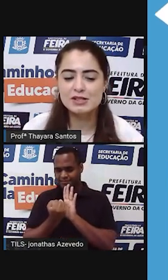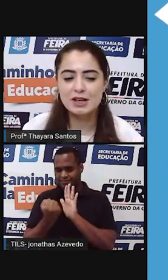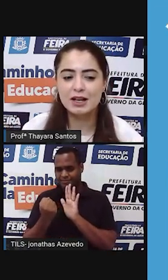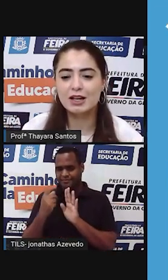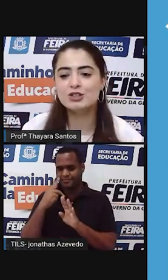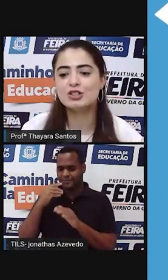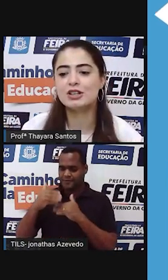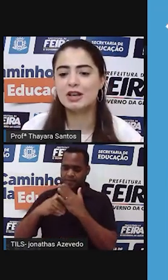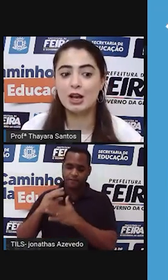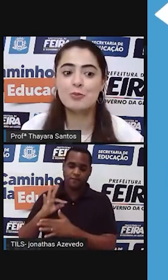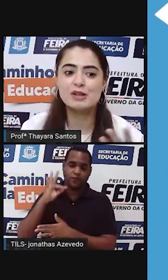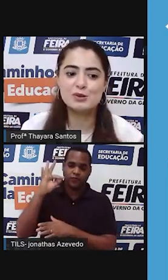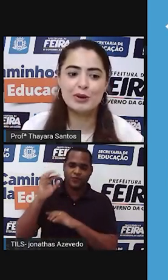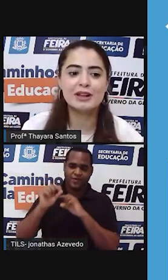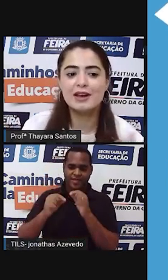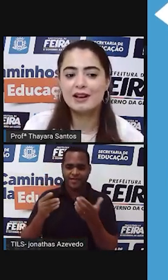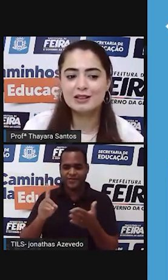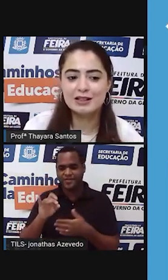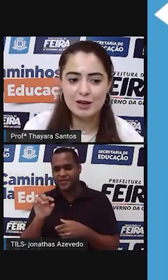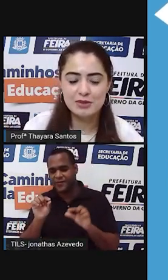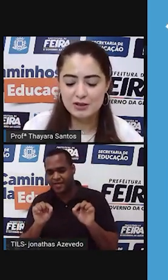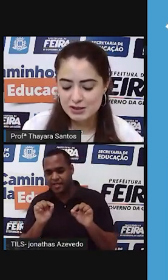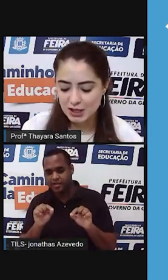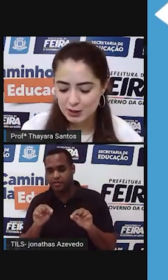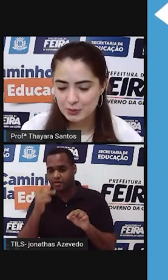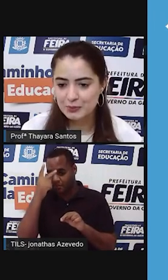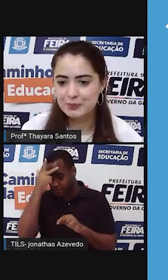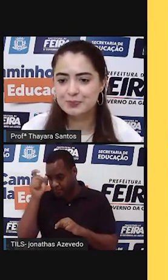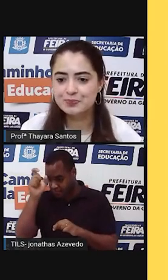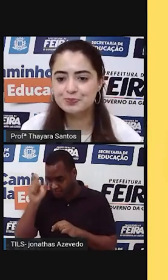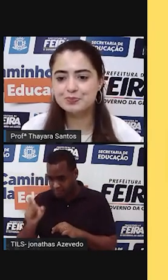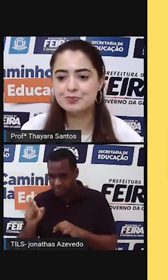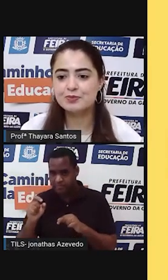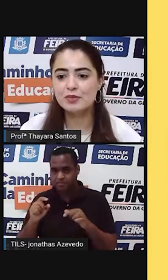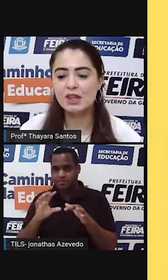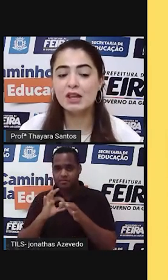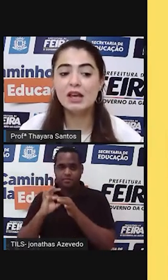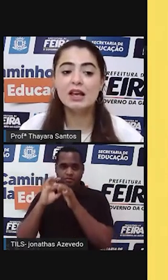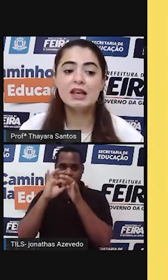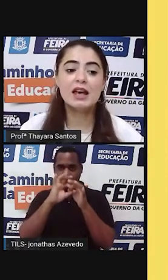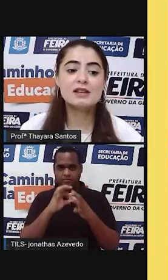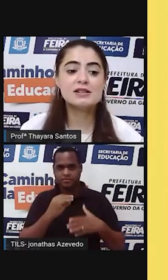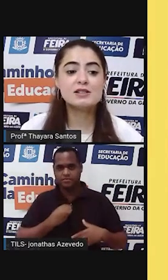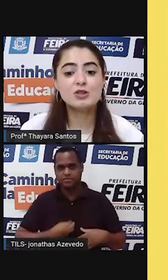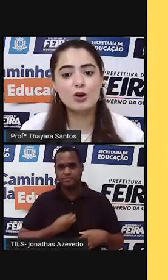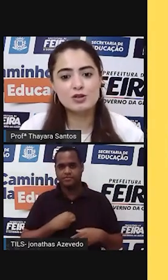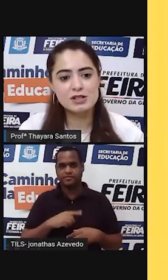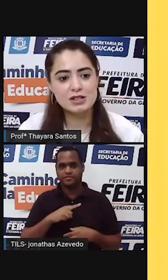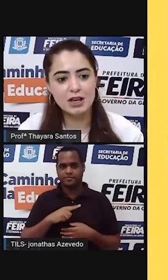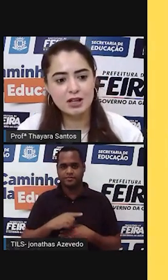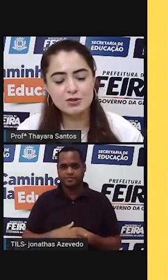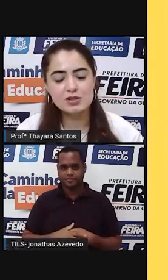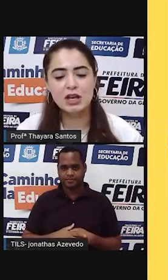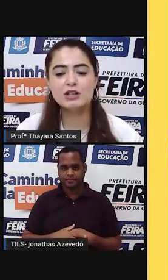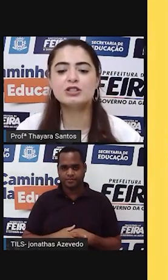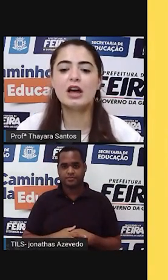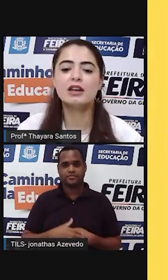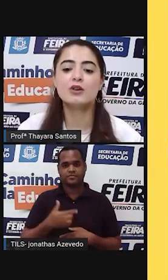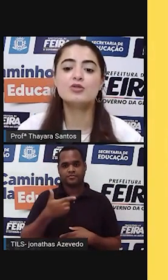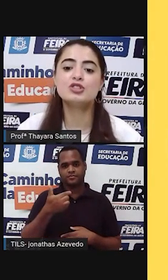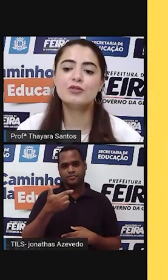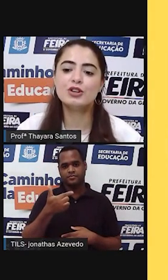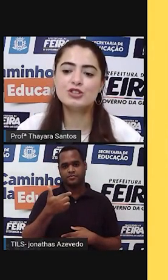como é que vai ser aquele dia daquela pessoa que tem aquele determinado signo. E esses doze signos